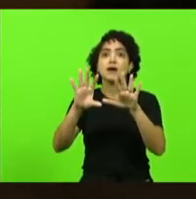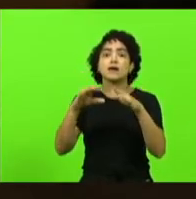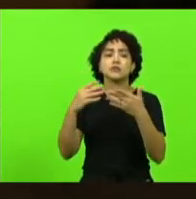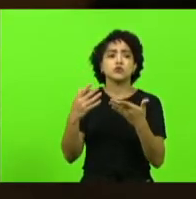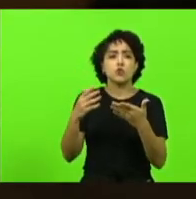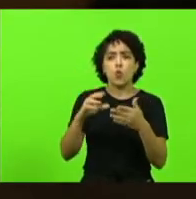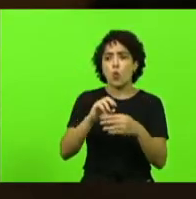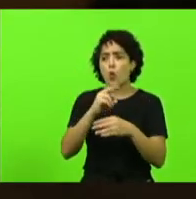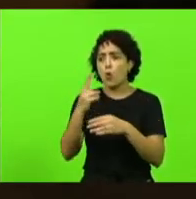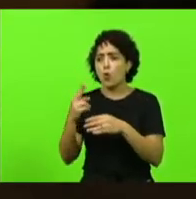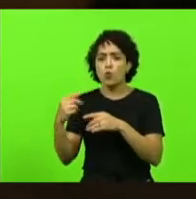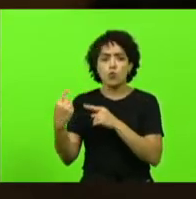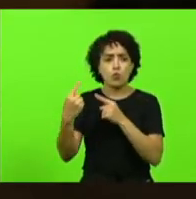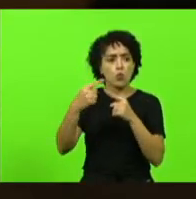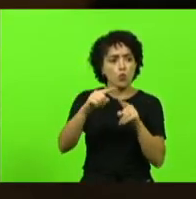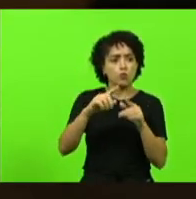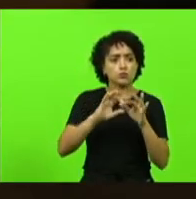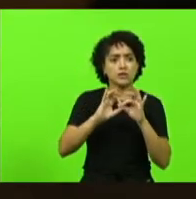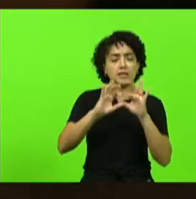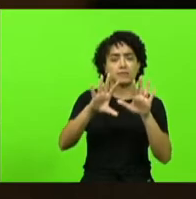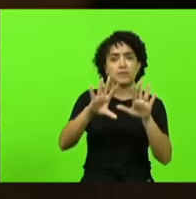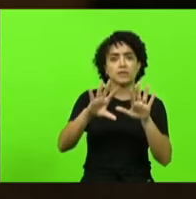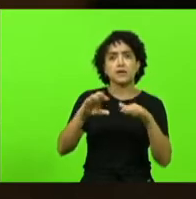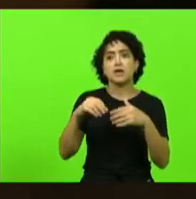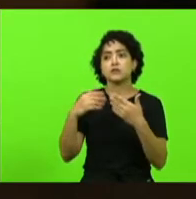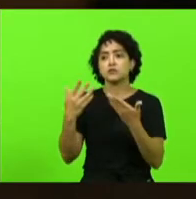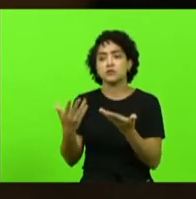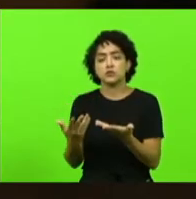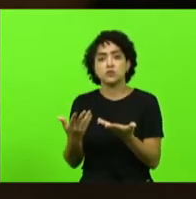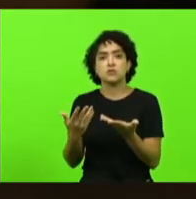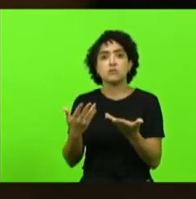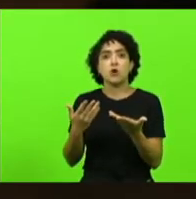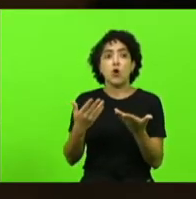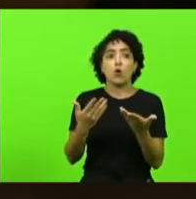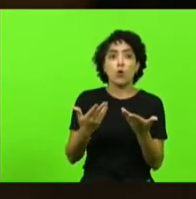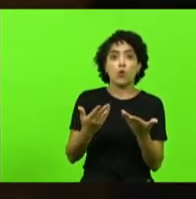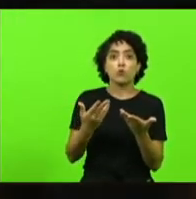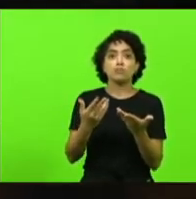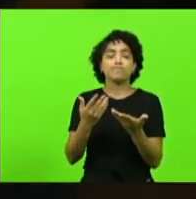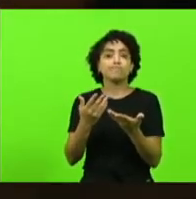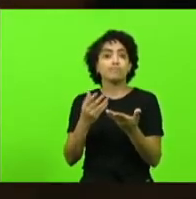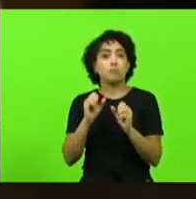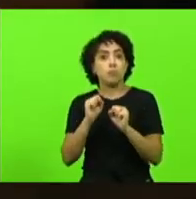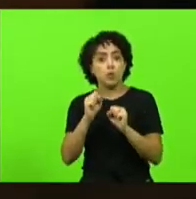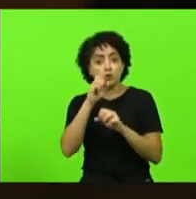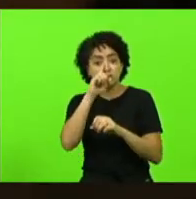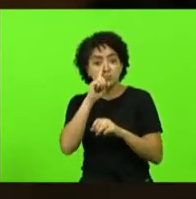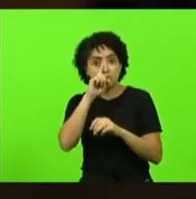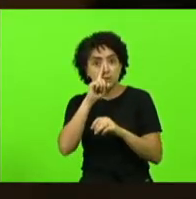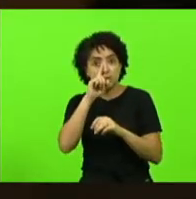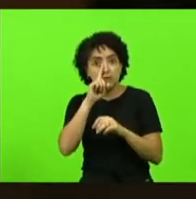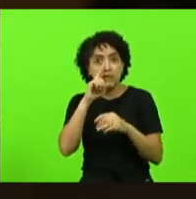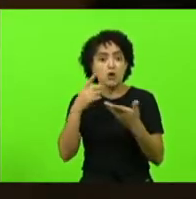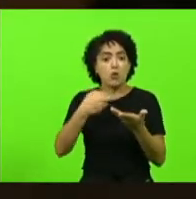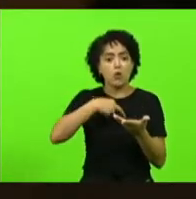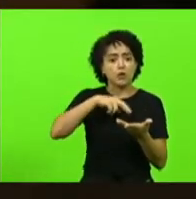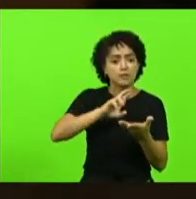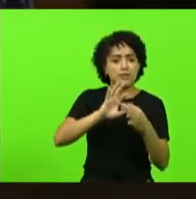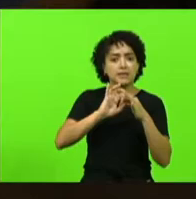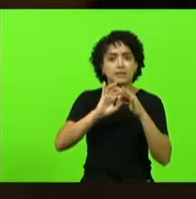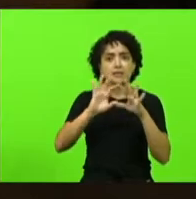qualquer das expressões da liberdade onde ela esteja ameaçada seja na liberdade religiosa quando